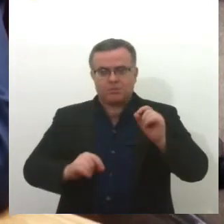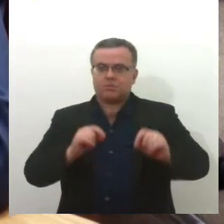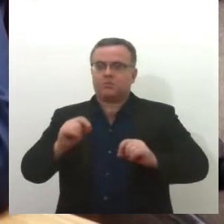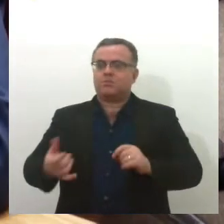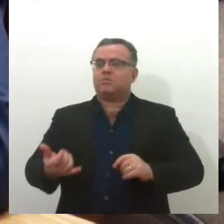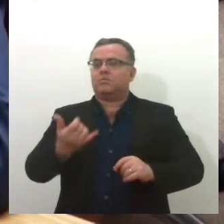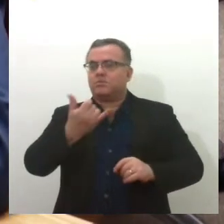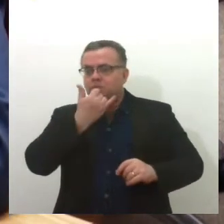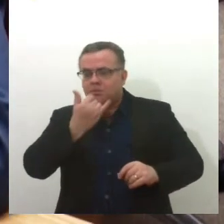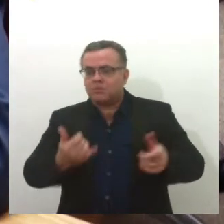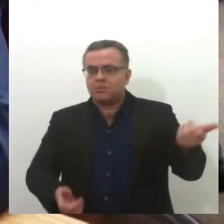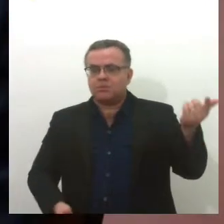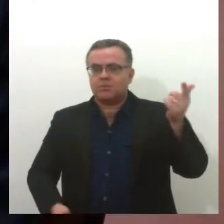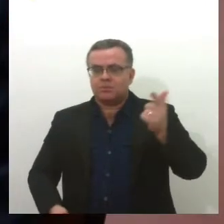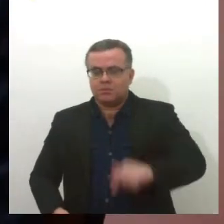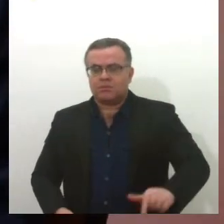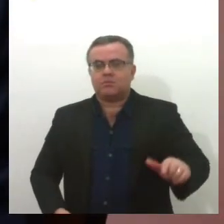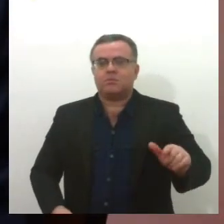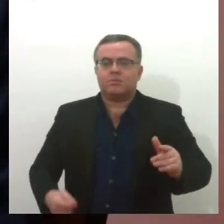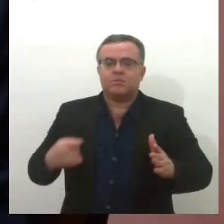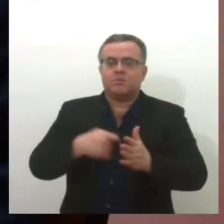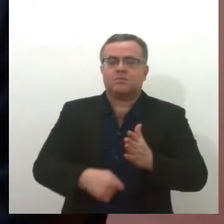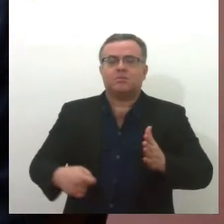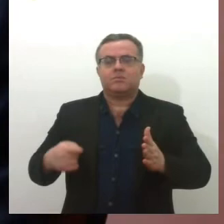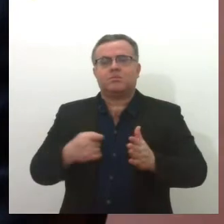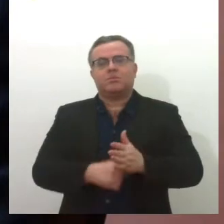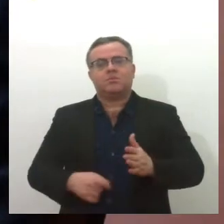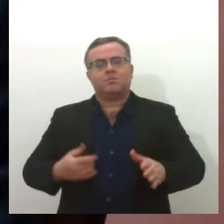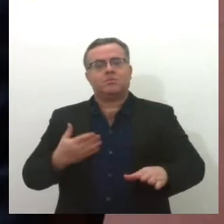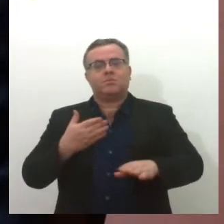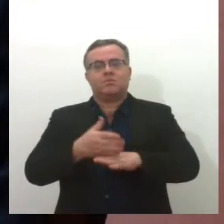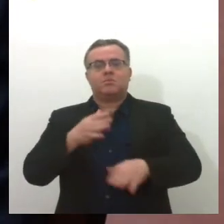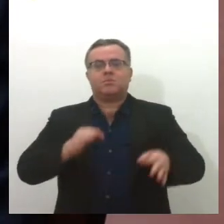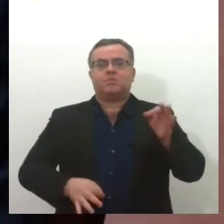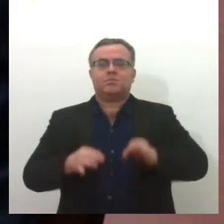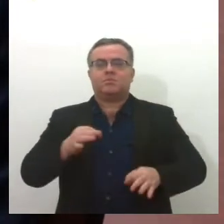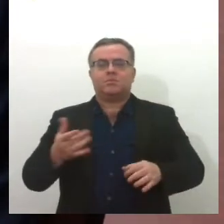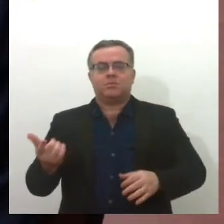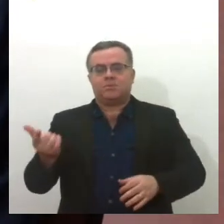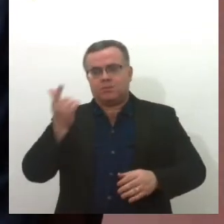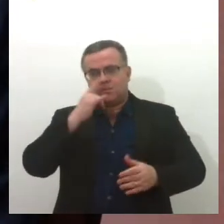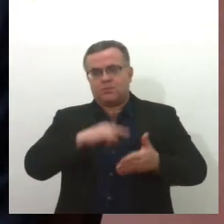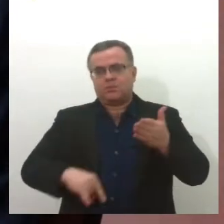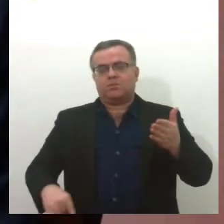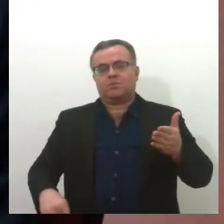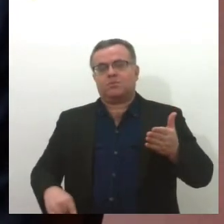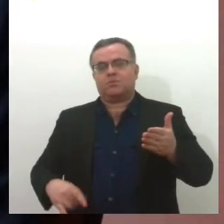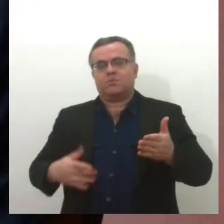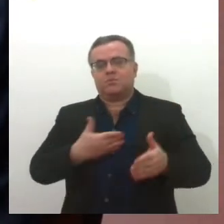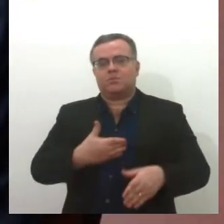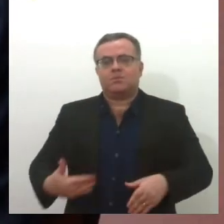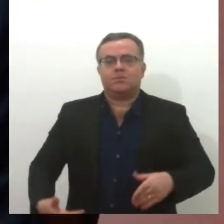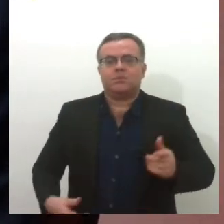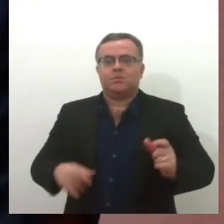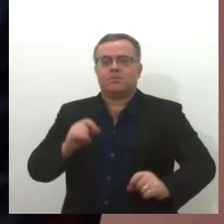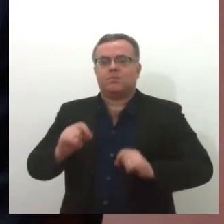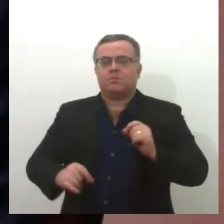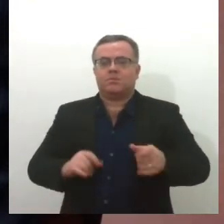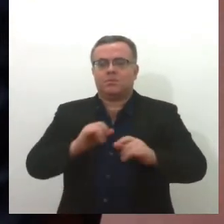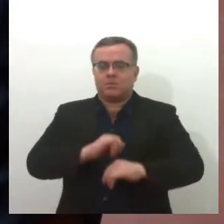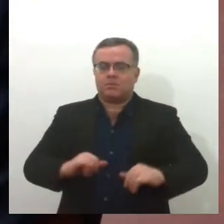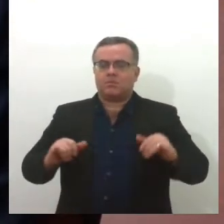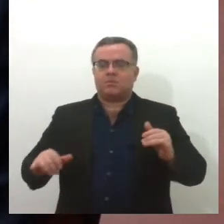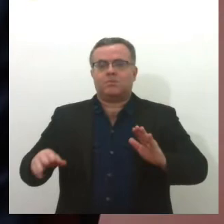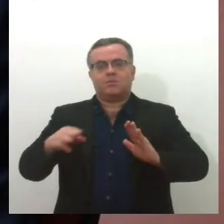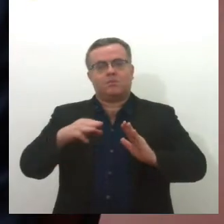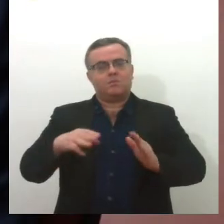uma vez tenha sido obrigado a recorrer à Justiça para obter documentos públicos. Ele se referiu ao mandado de segurança